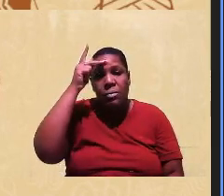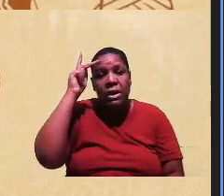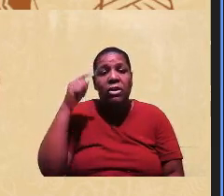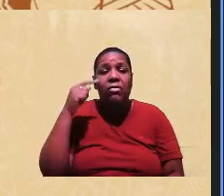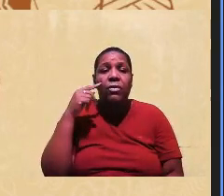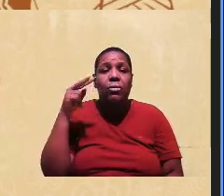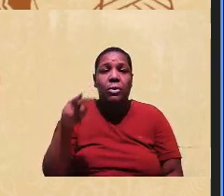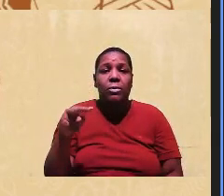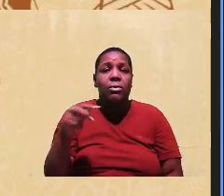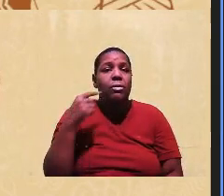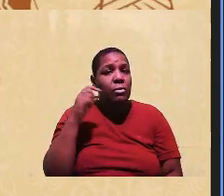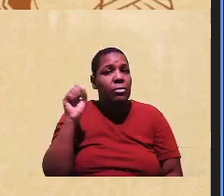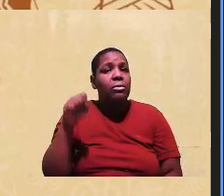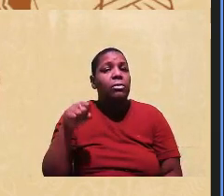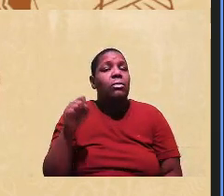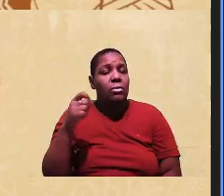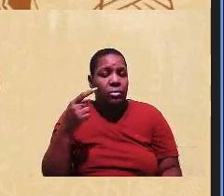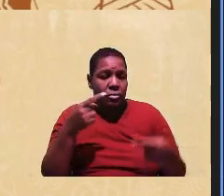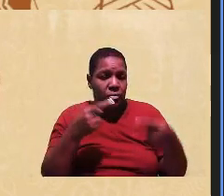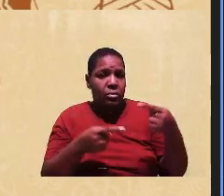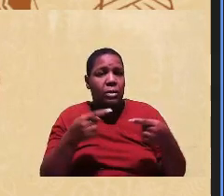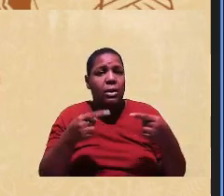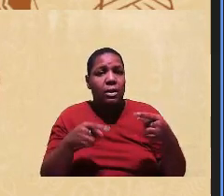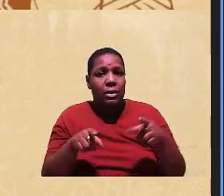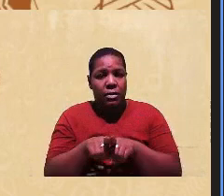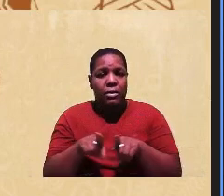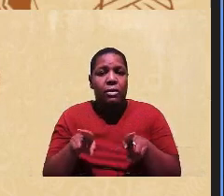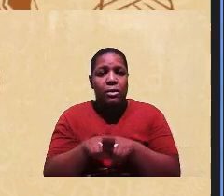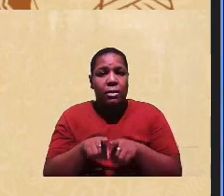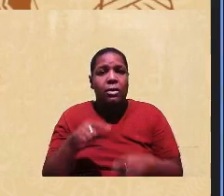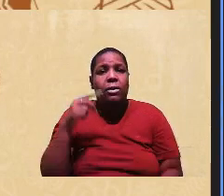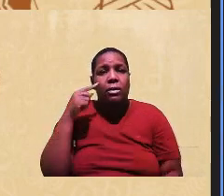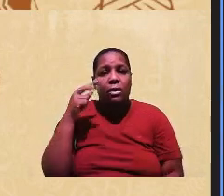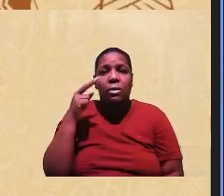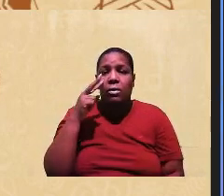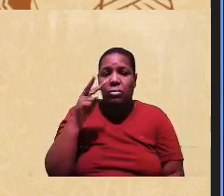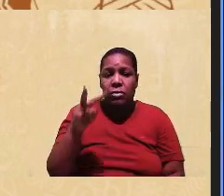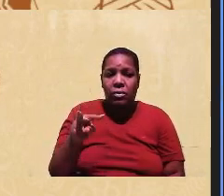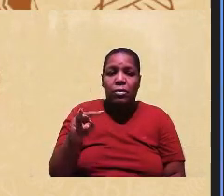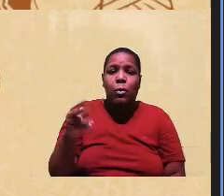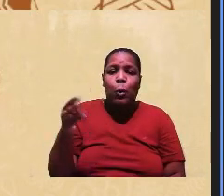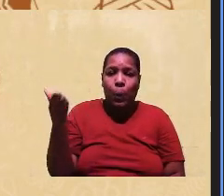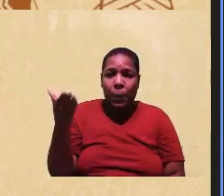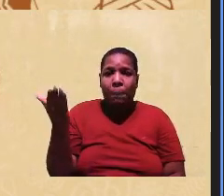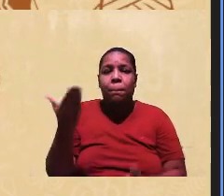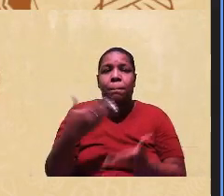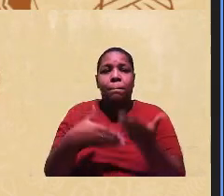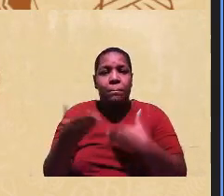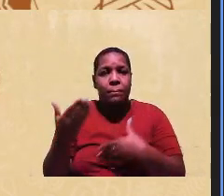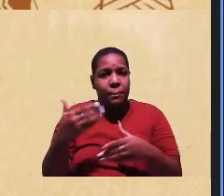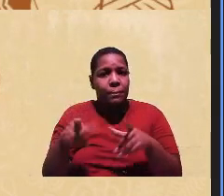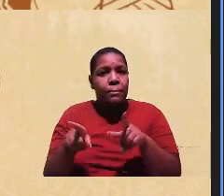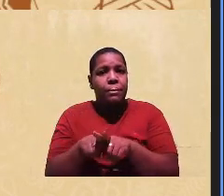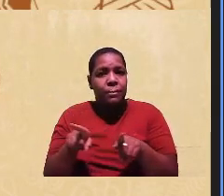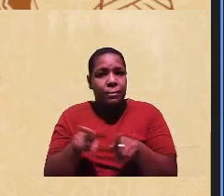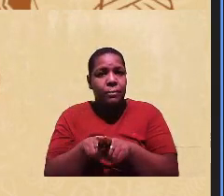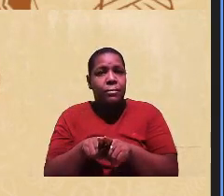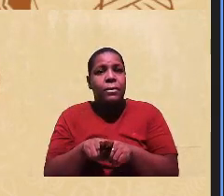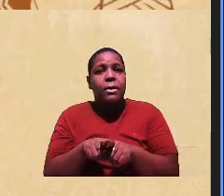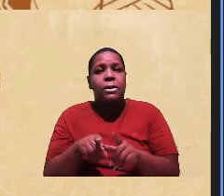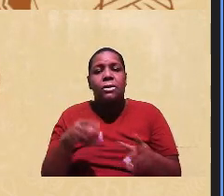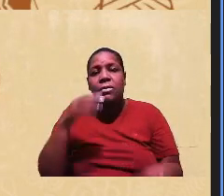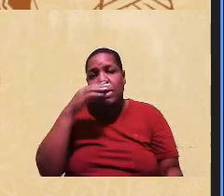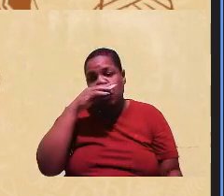Então, aí, todo um debate que, obviamente, vocês já devem ter visto aí sobre relações sociais no Brasil, sobre essa questão da